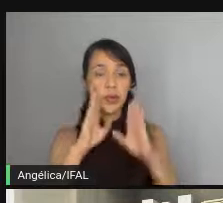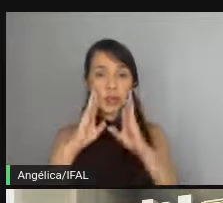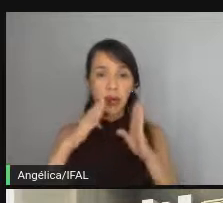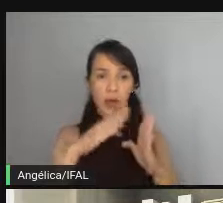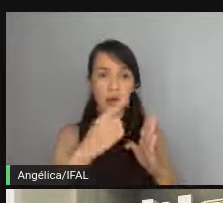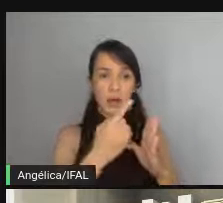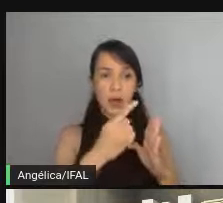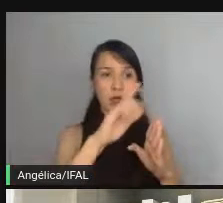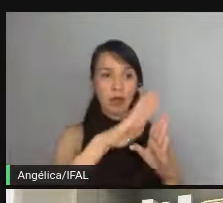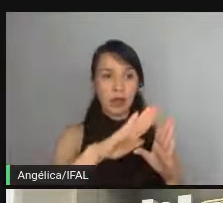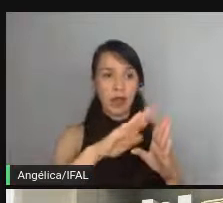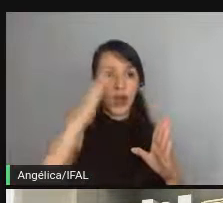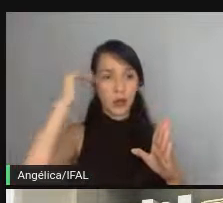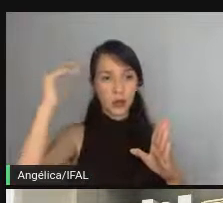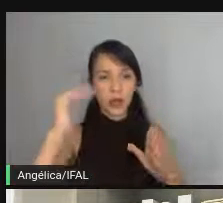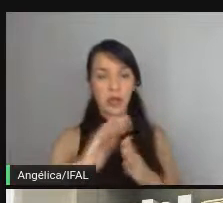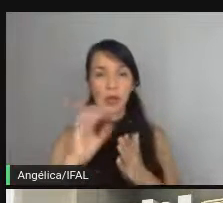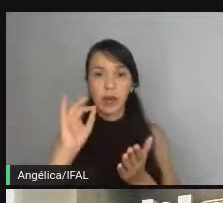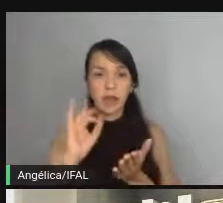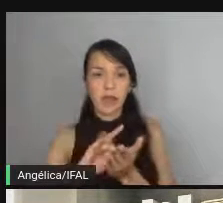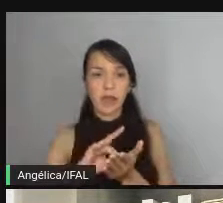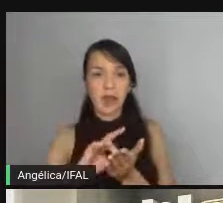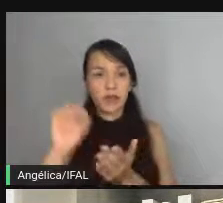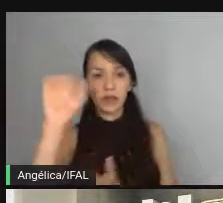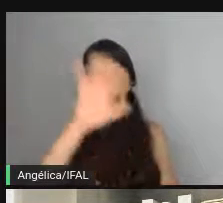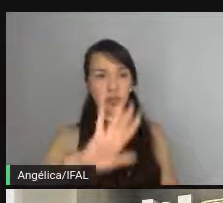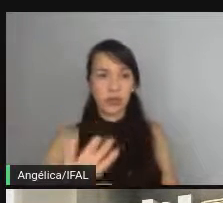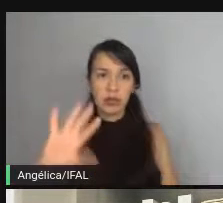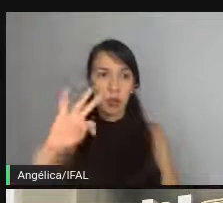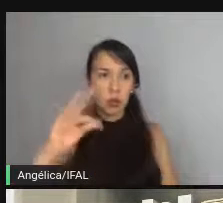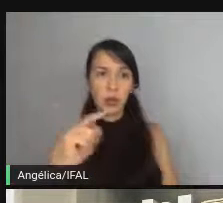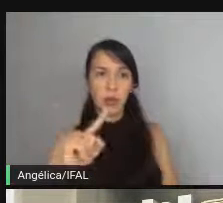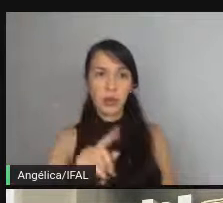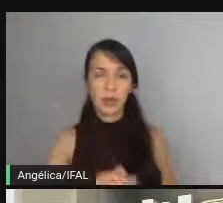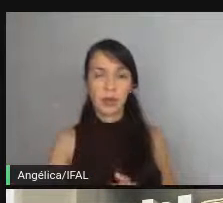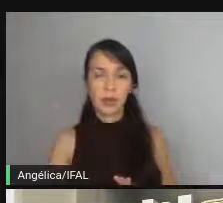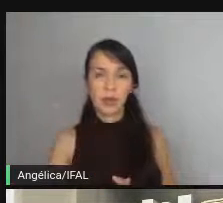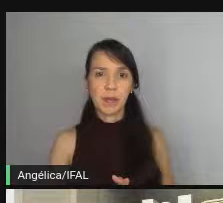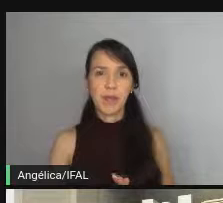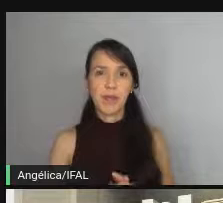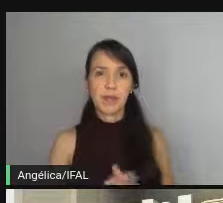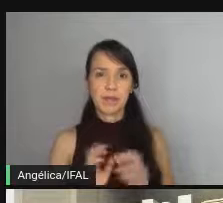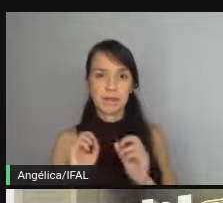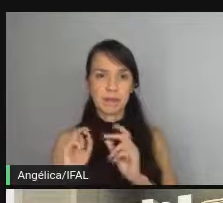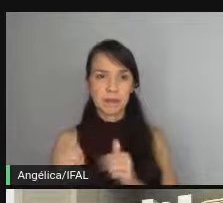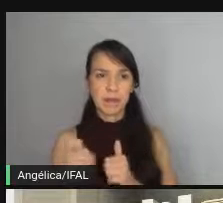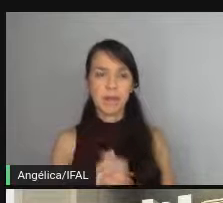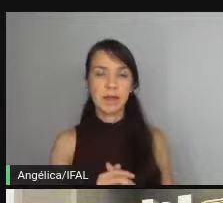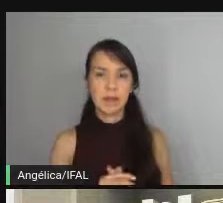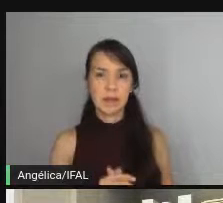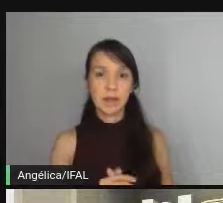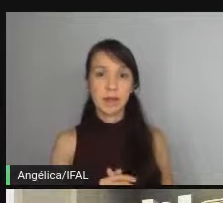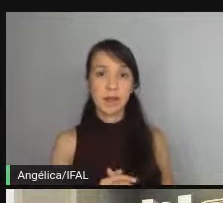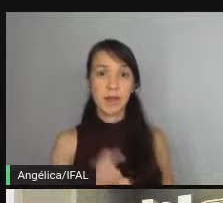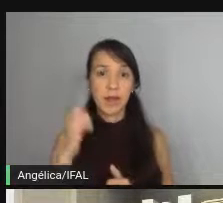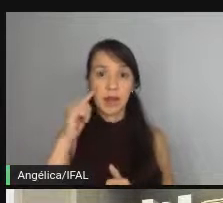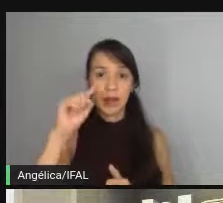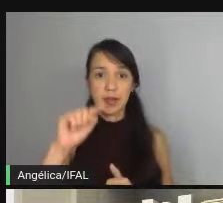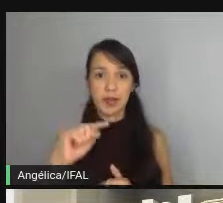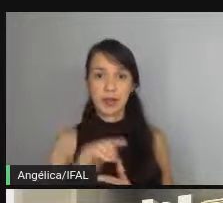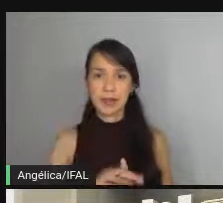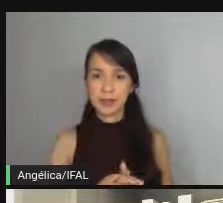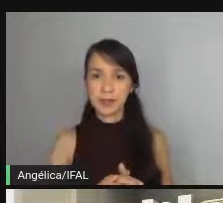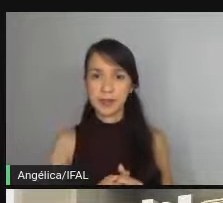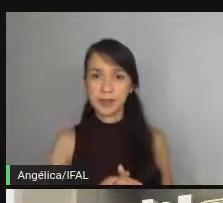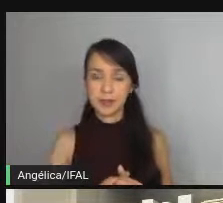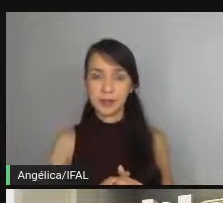pra um cenário de sucesso ele não é exatamente um teste geral tá beleza então era isso e